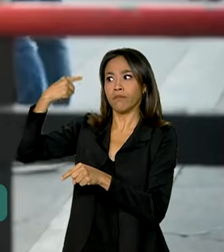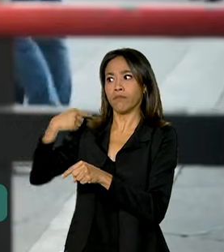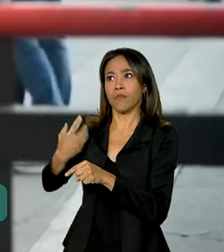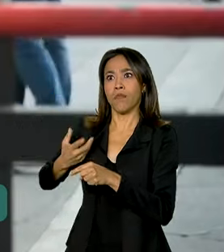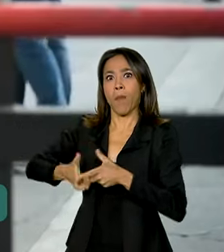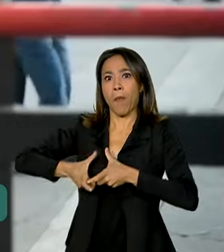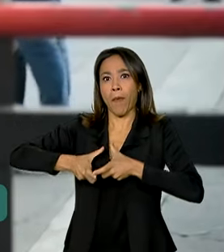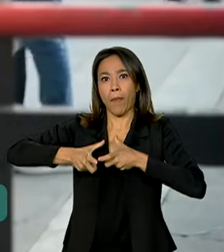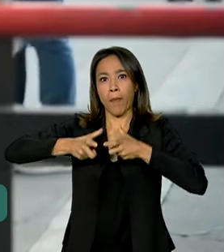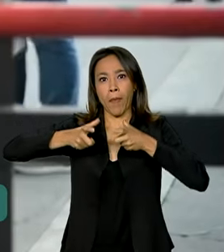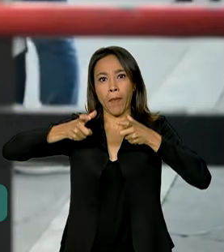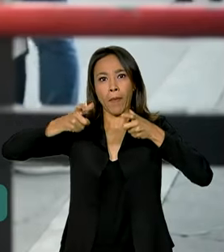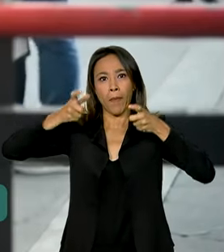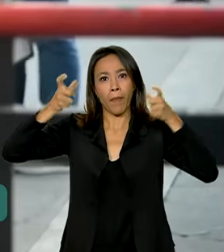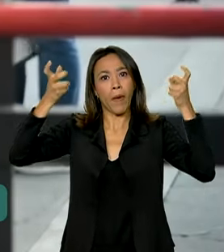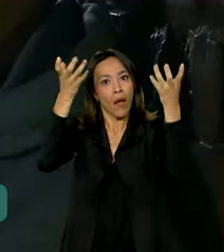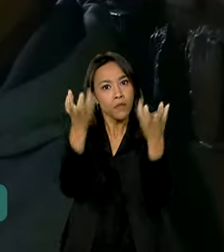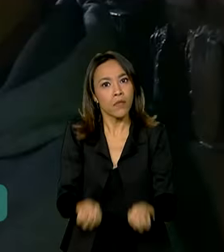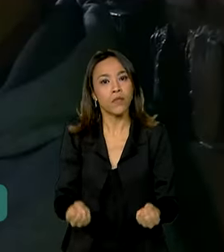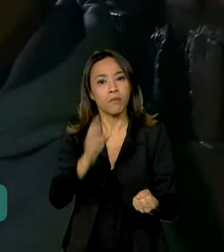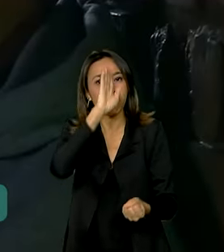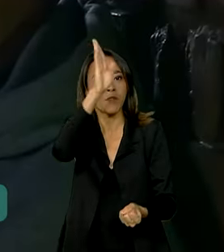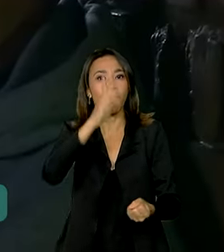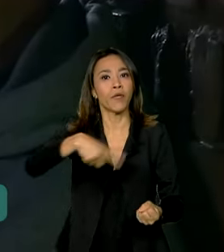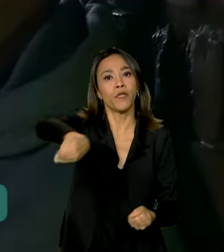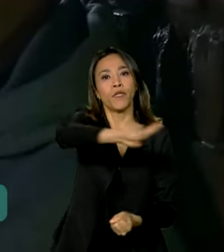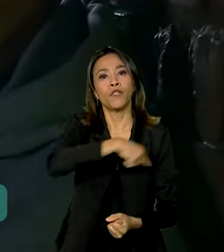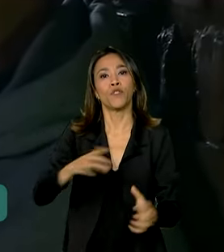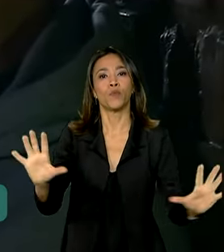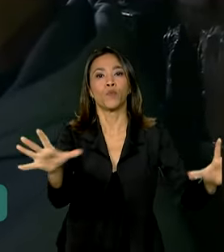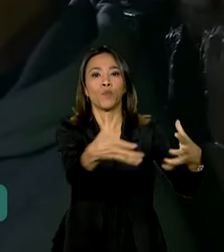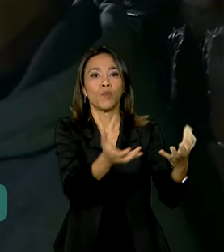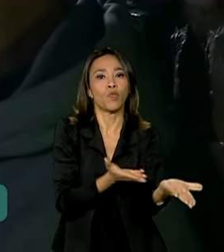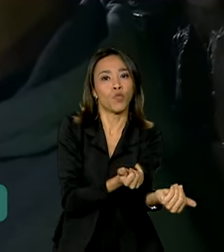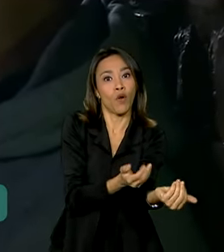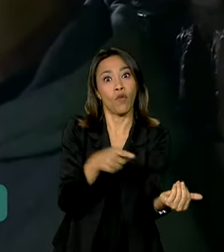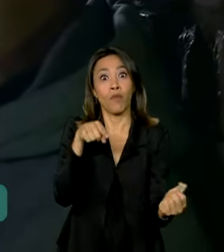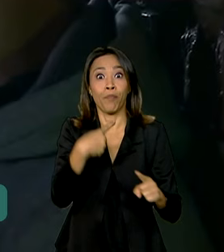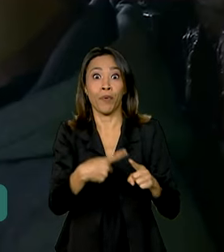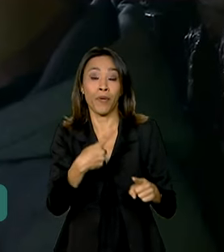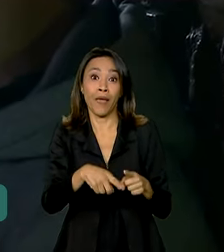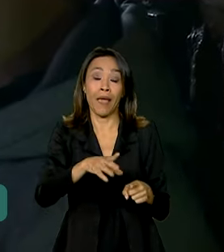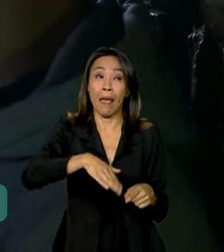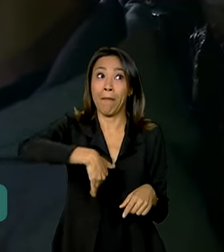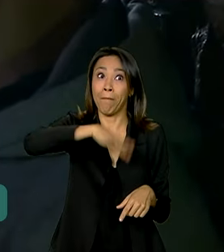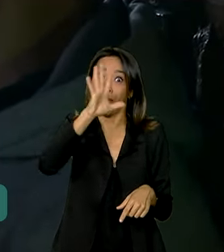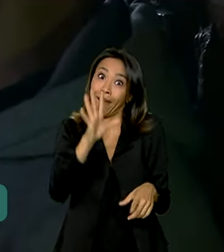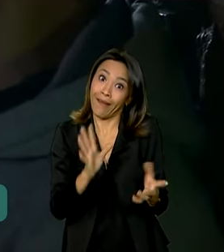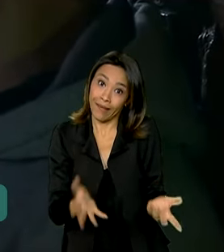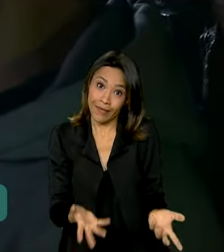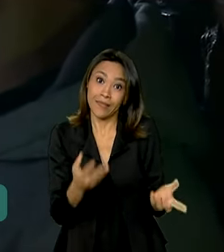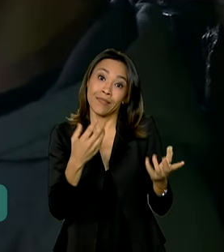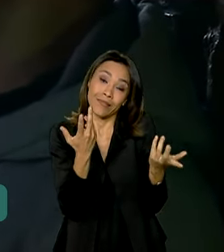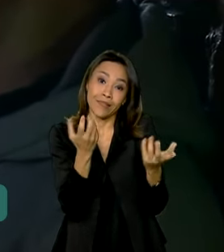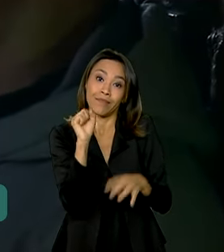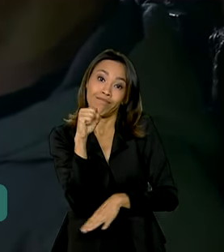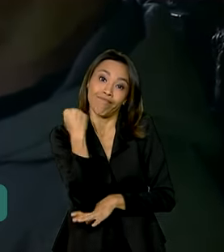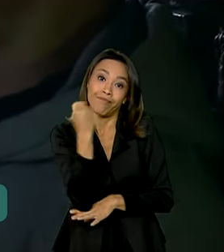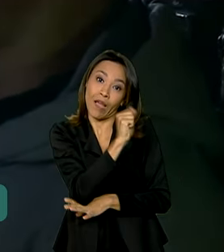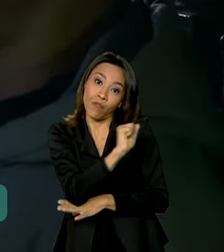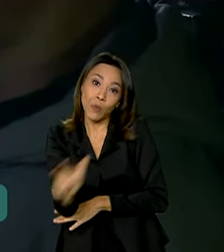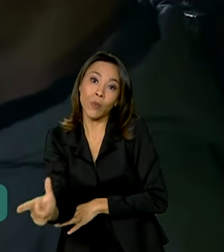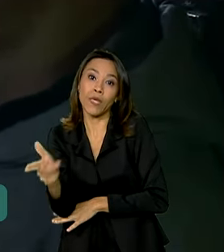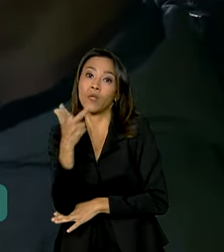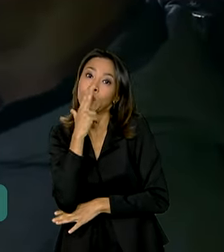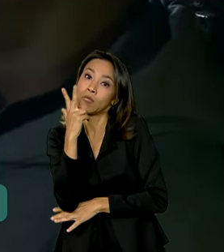principalmente entre jovens, com a promessa de ser menos agressivo que o cigarro comum. Promessa que não